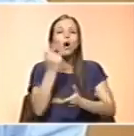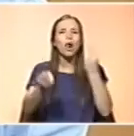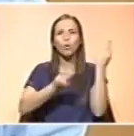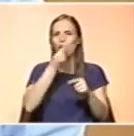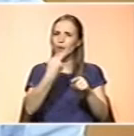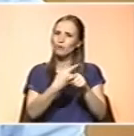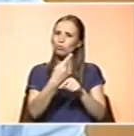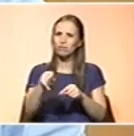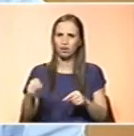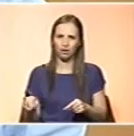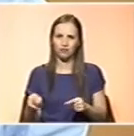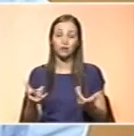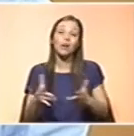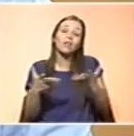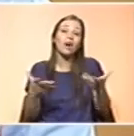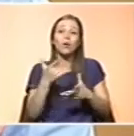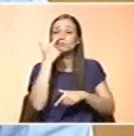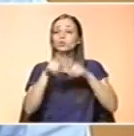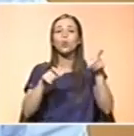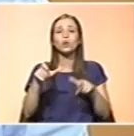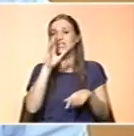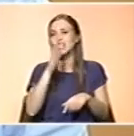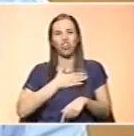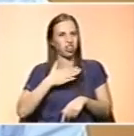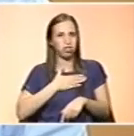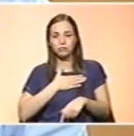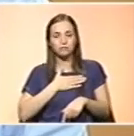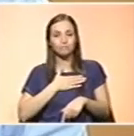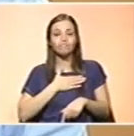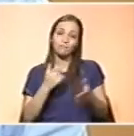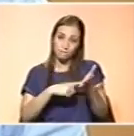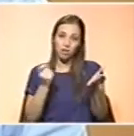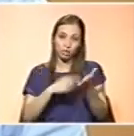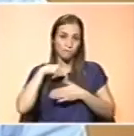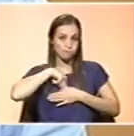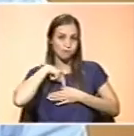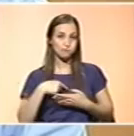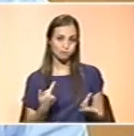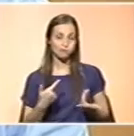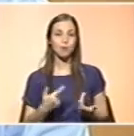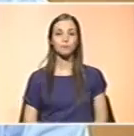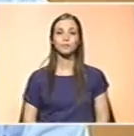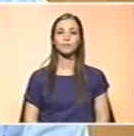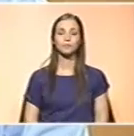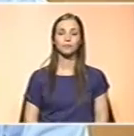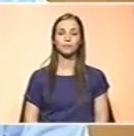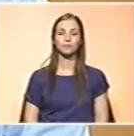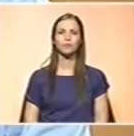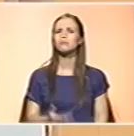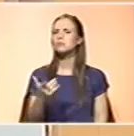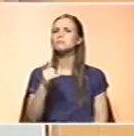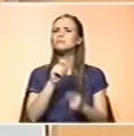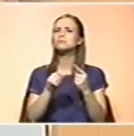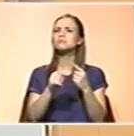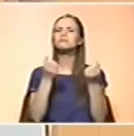grupos populacionais que os evitam ou que não gostam possam ter um aporte menor. Muito nos elasticinos, não é?